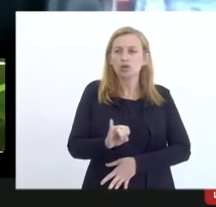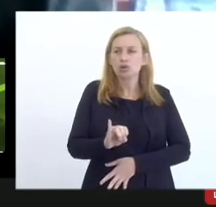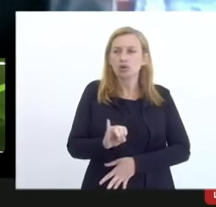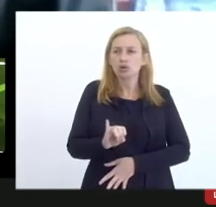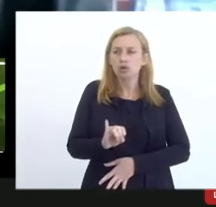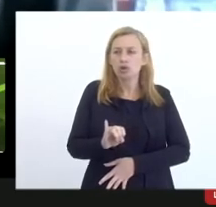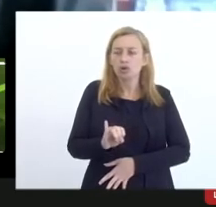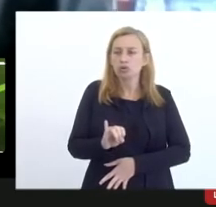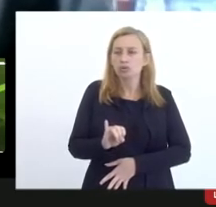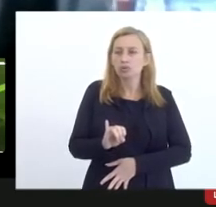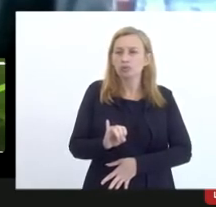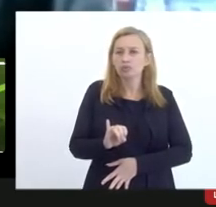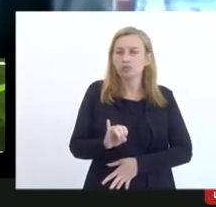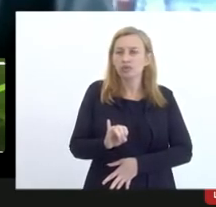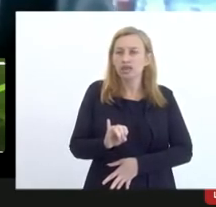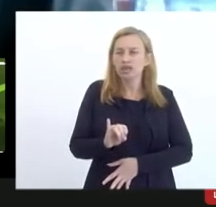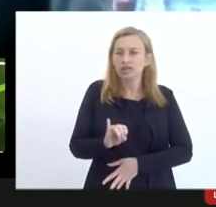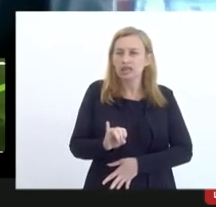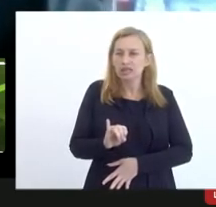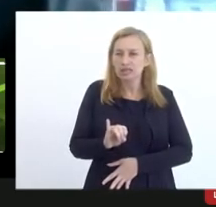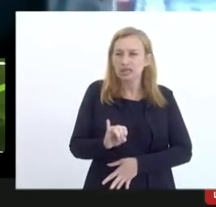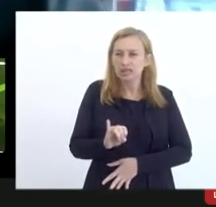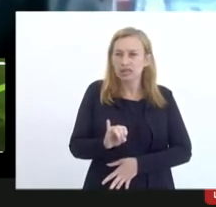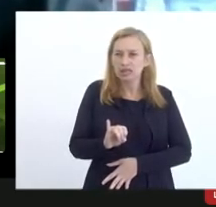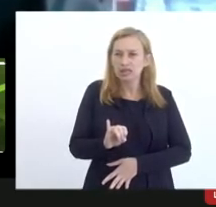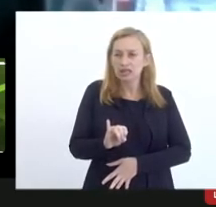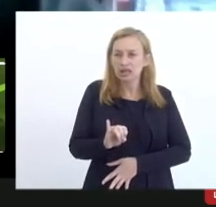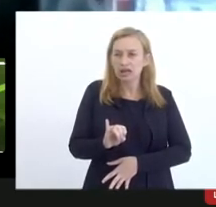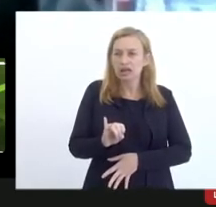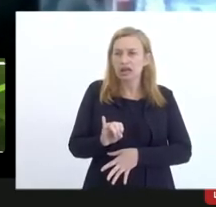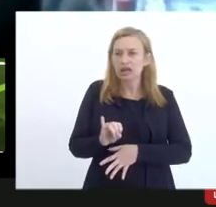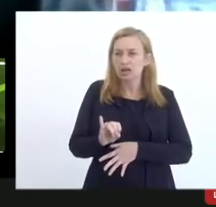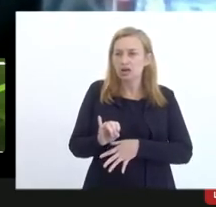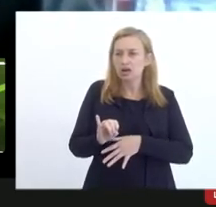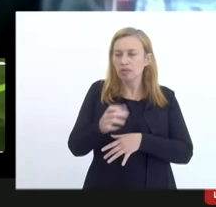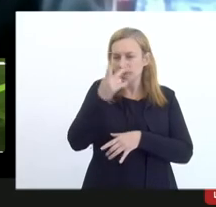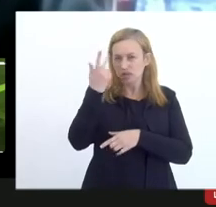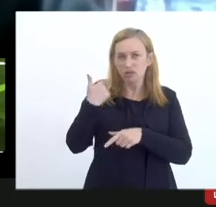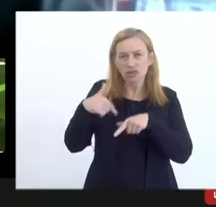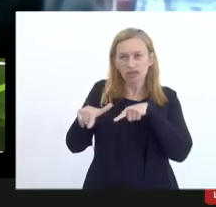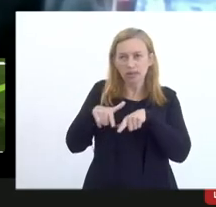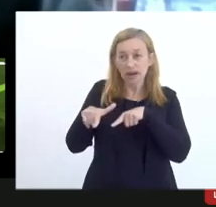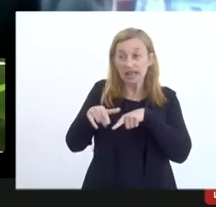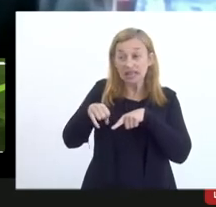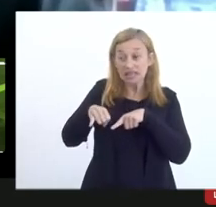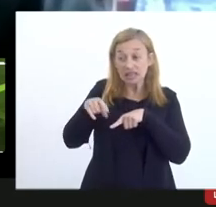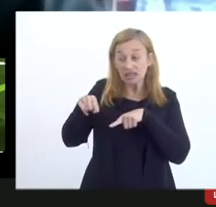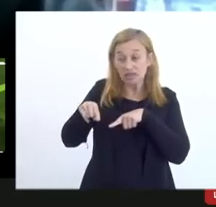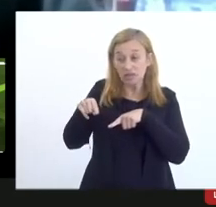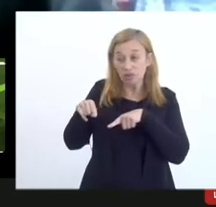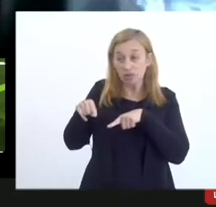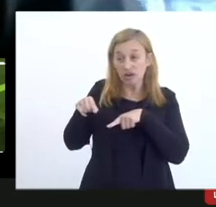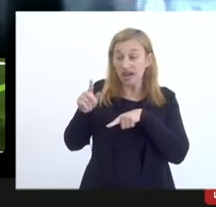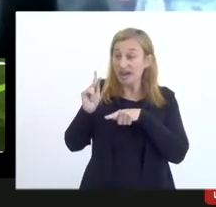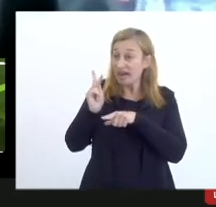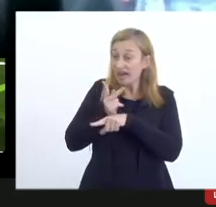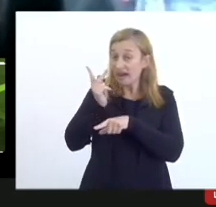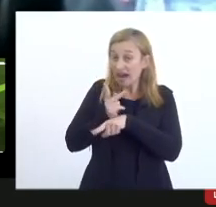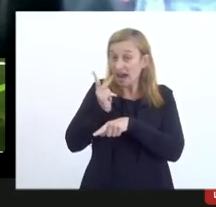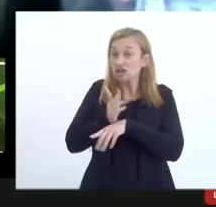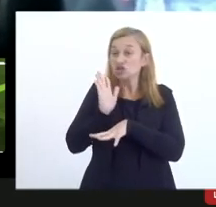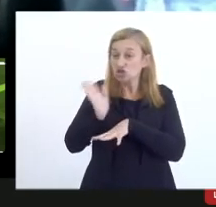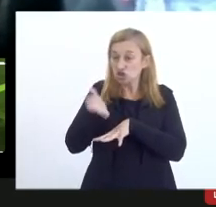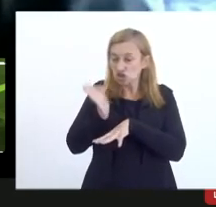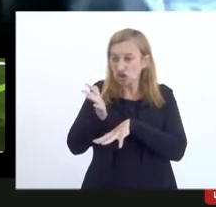prestador de contas o prestador de serviço se ele tiver alguma irregularidade isso hoje já cai nas